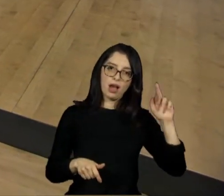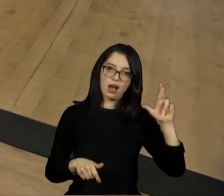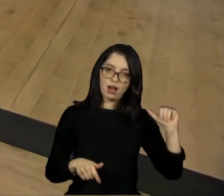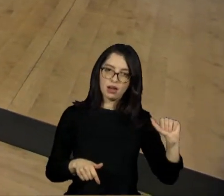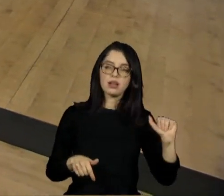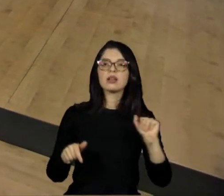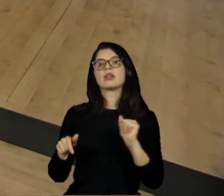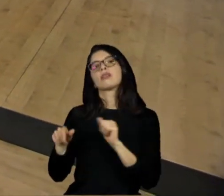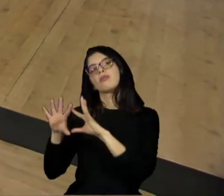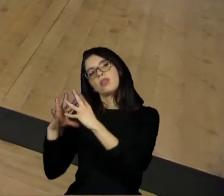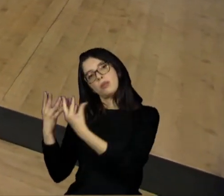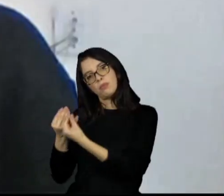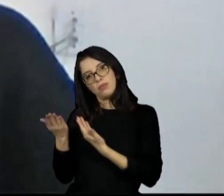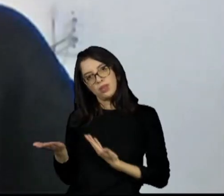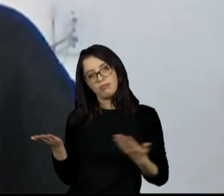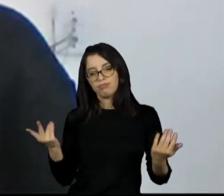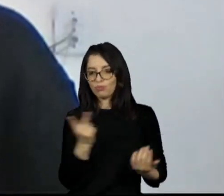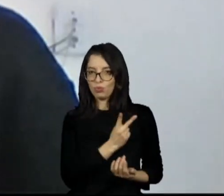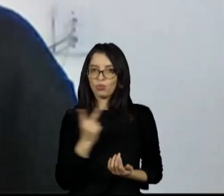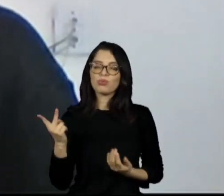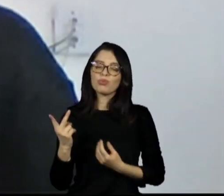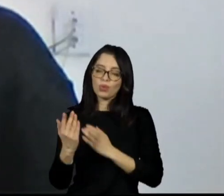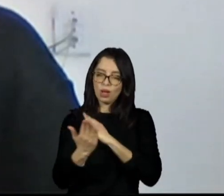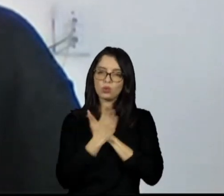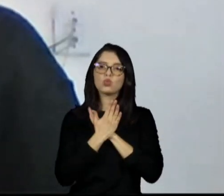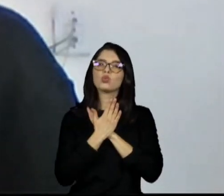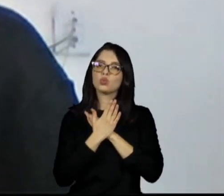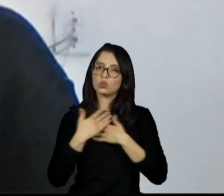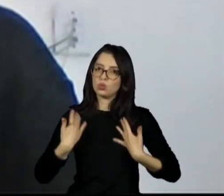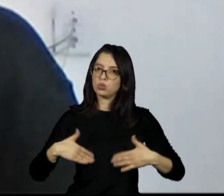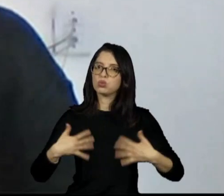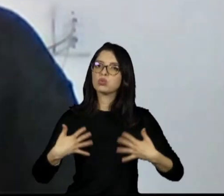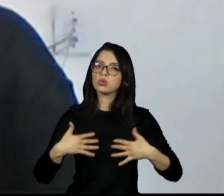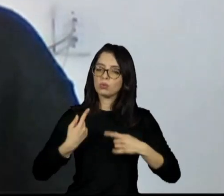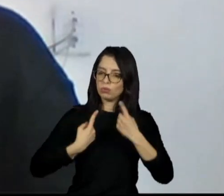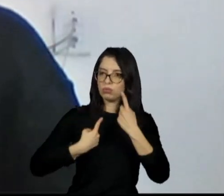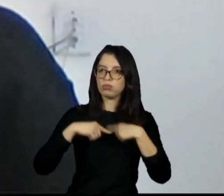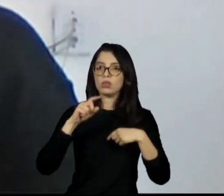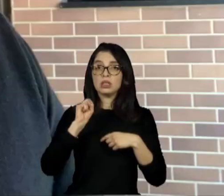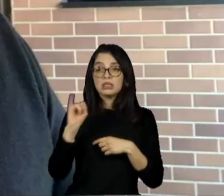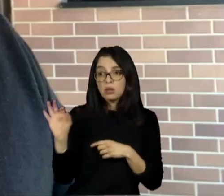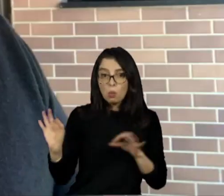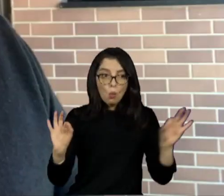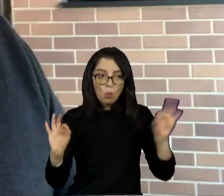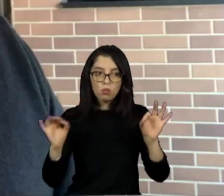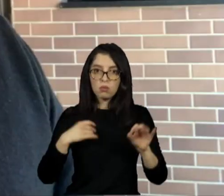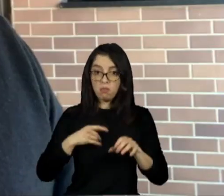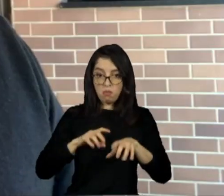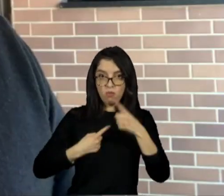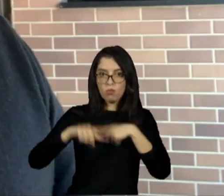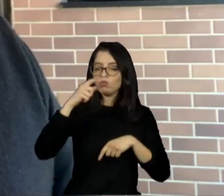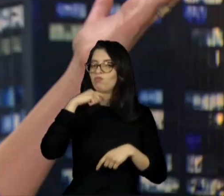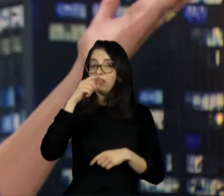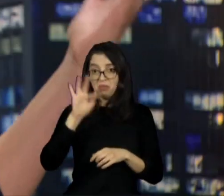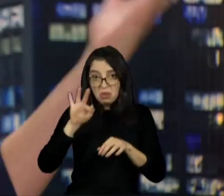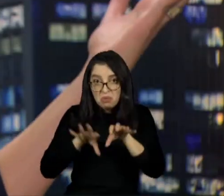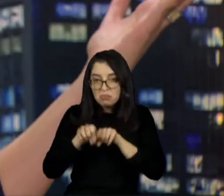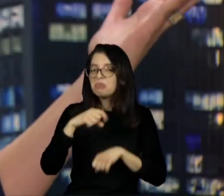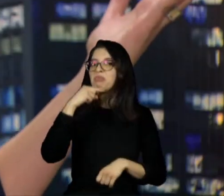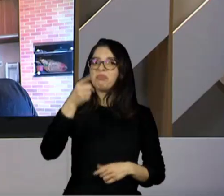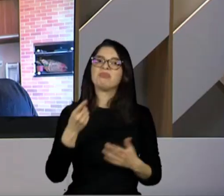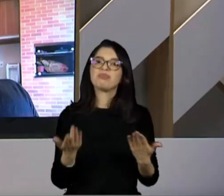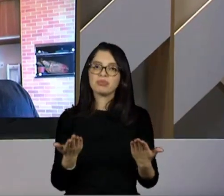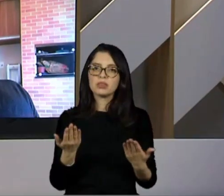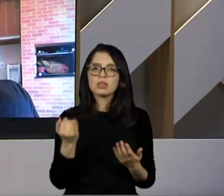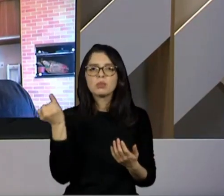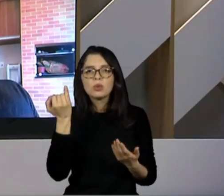se não fosse isso, eu não teria nem sequer pensado em fazer uma faculdade. E vocês trouxeram recados tão importantes. Nós esperamos aqui